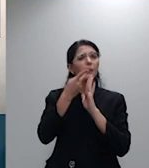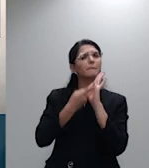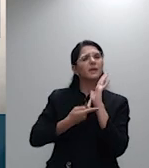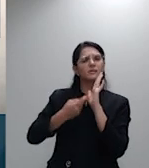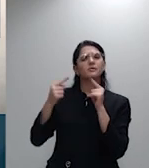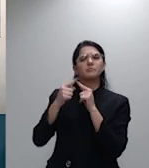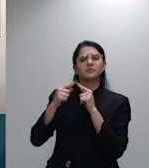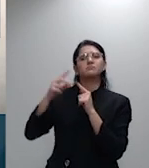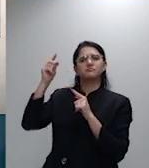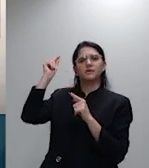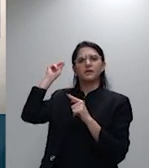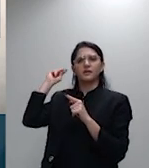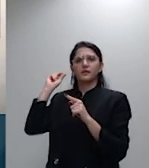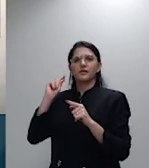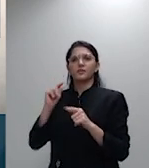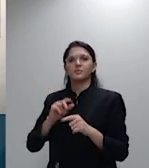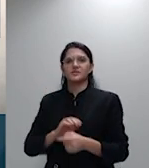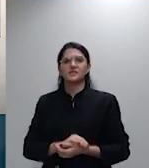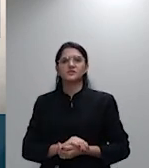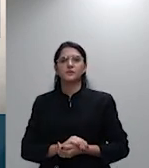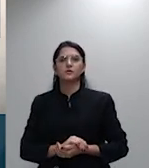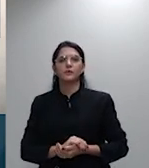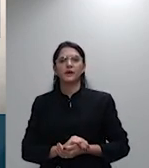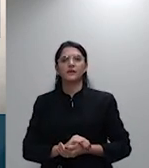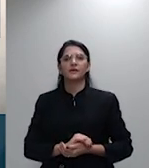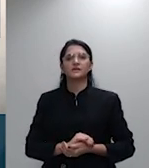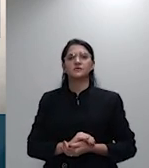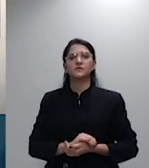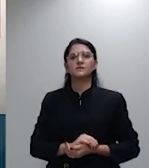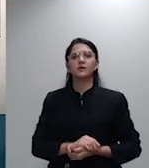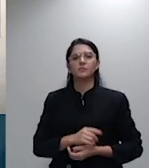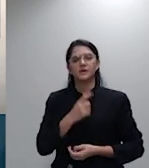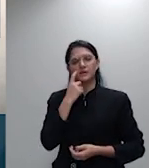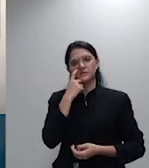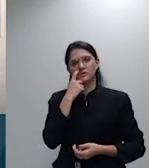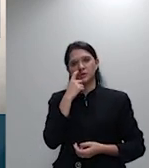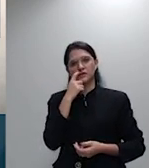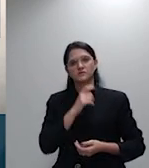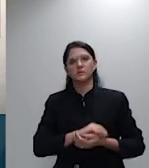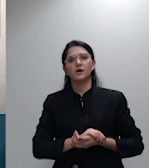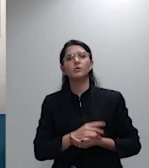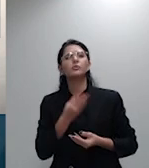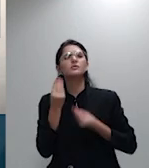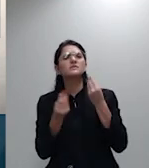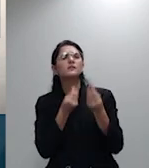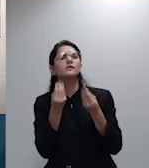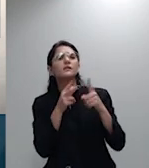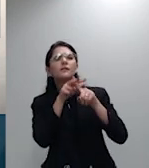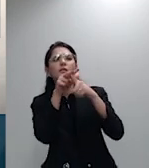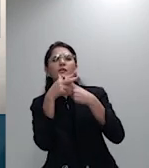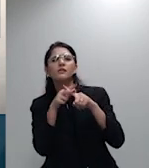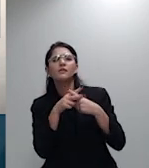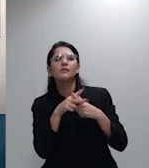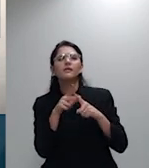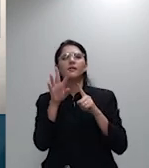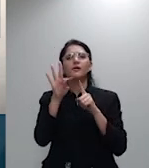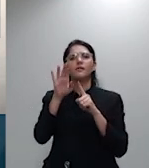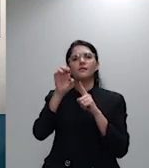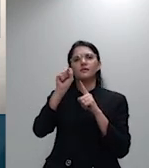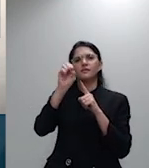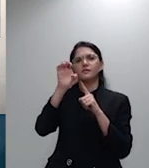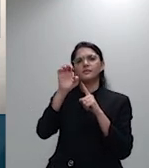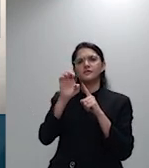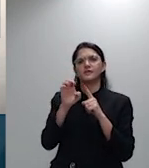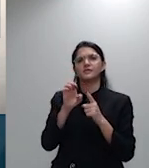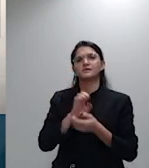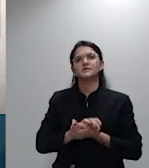recursal suficiente para justificar a fixação de uma tese vinculante em série de recurso repetitivo releve